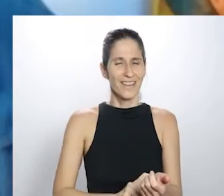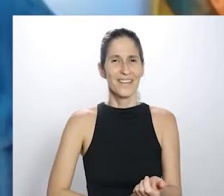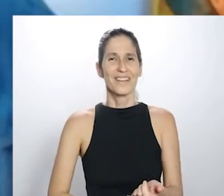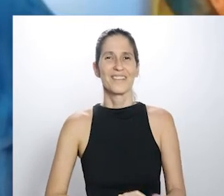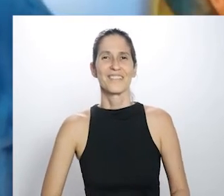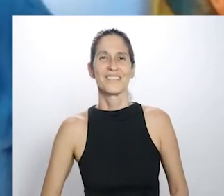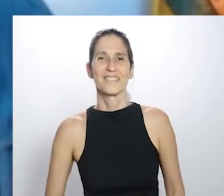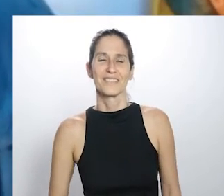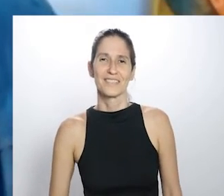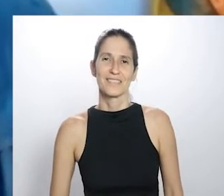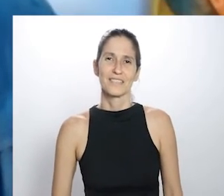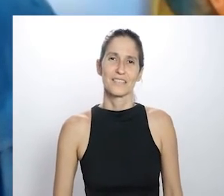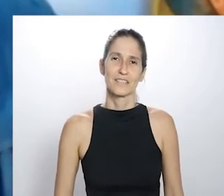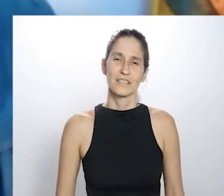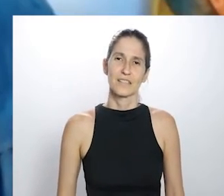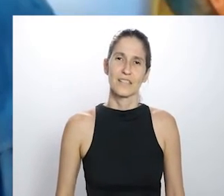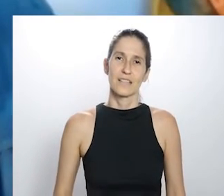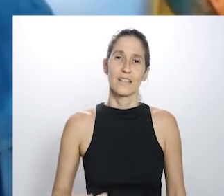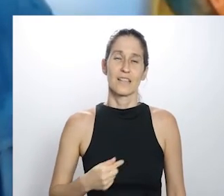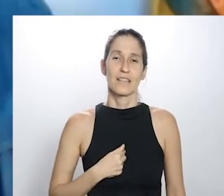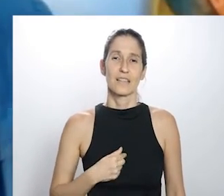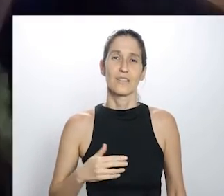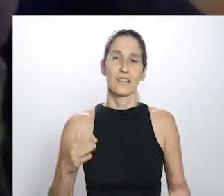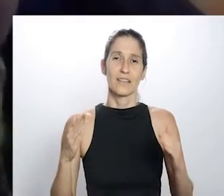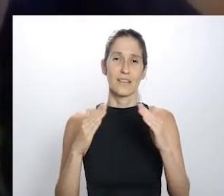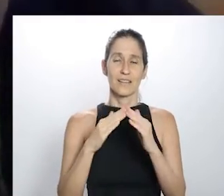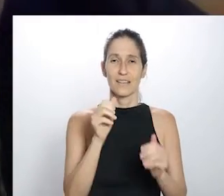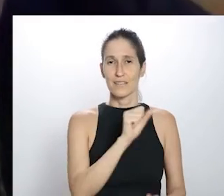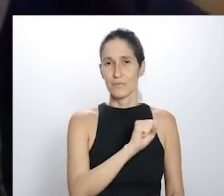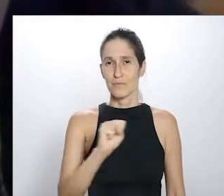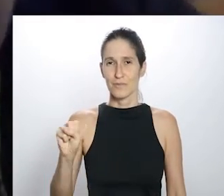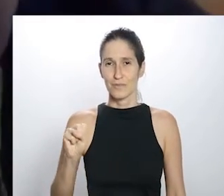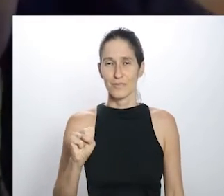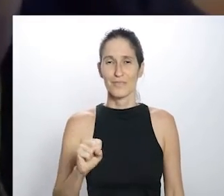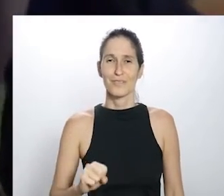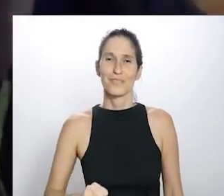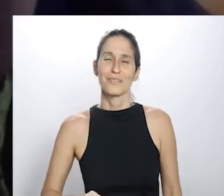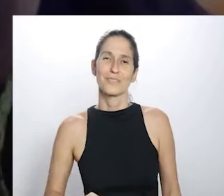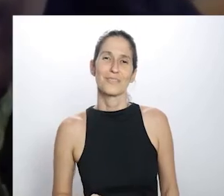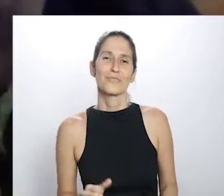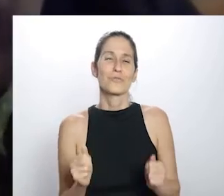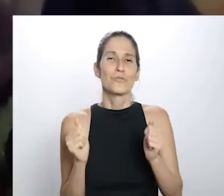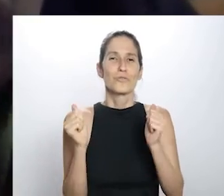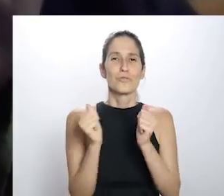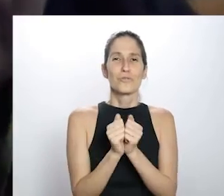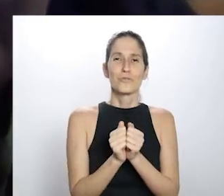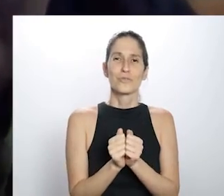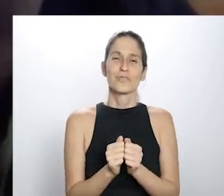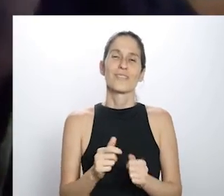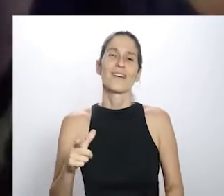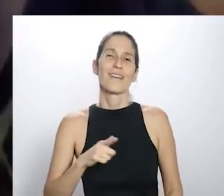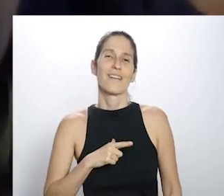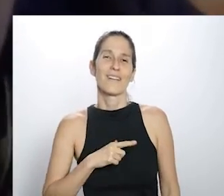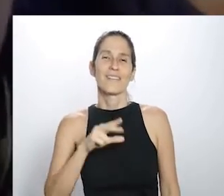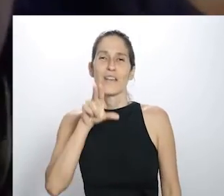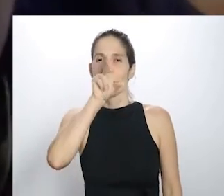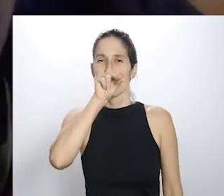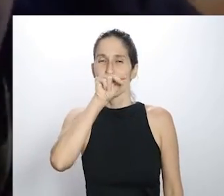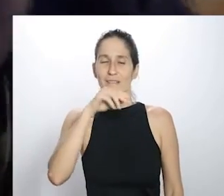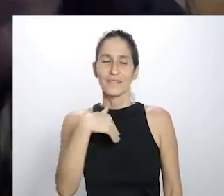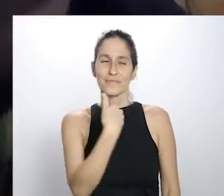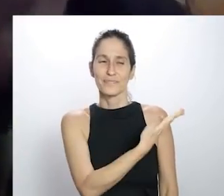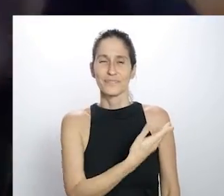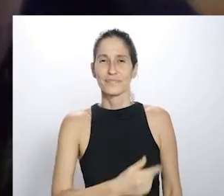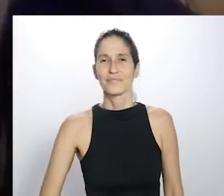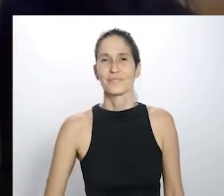pato. Não está bom demais, vem de lá, Pedro. Eu estou aqui em São Bento do Sapucaí, na casa do meu sogro aqui, e